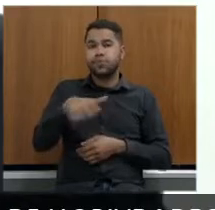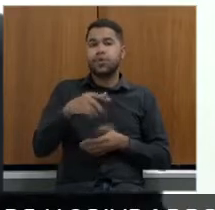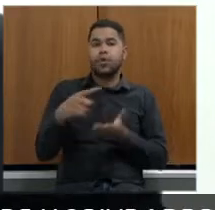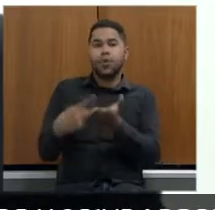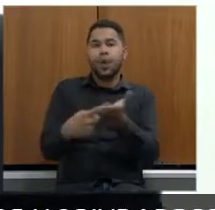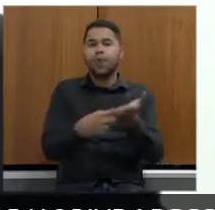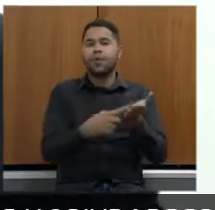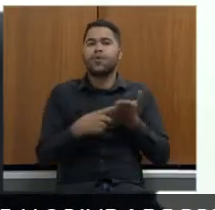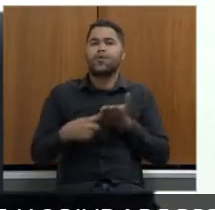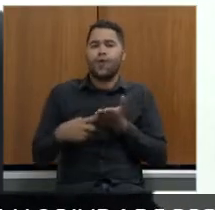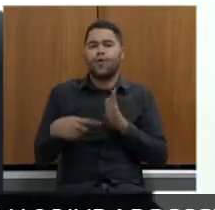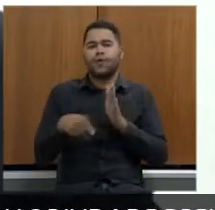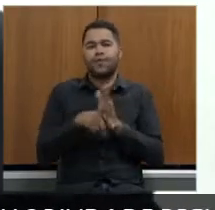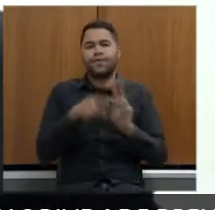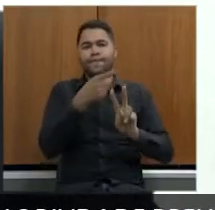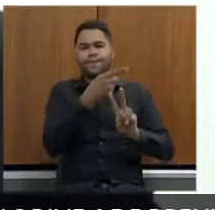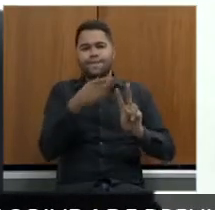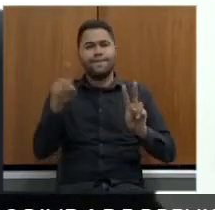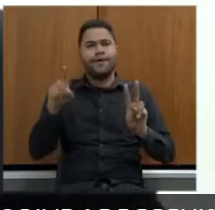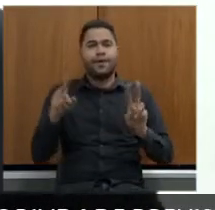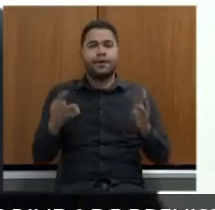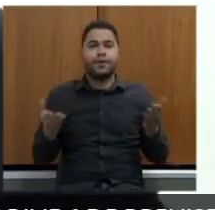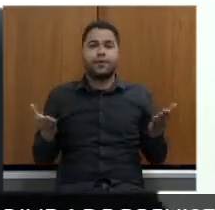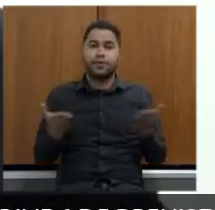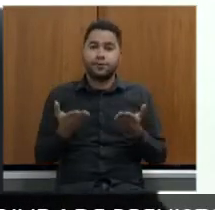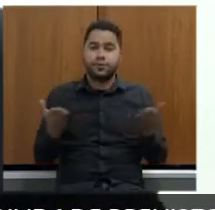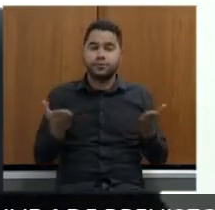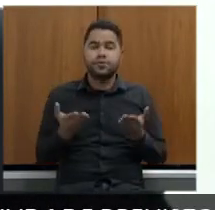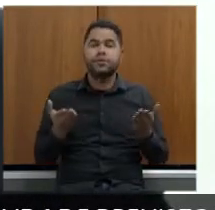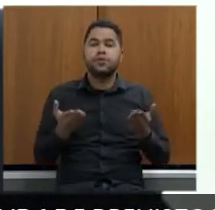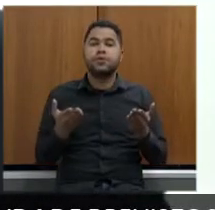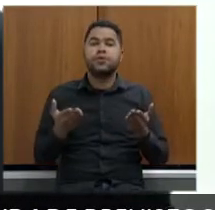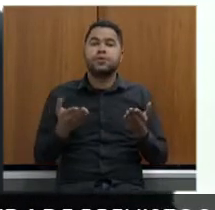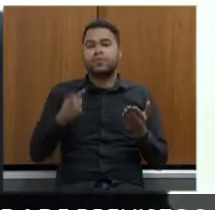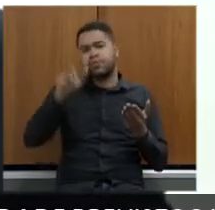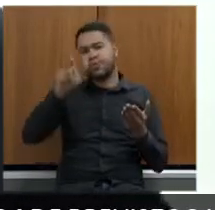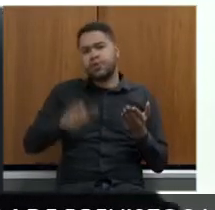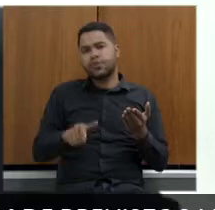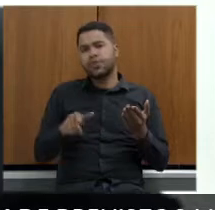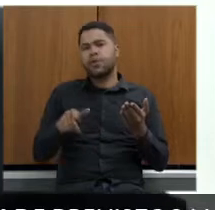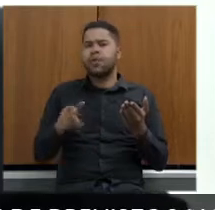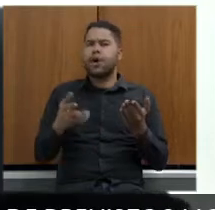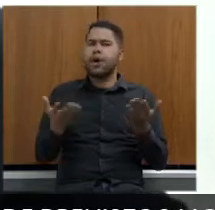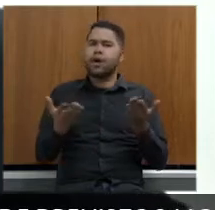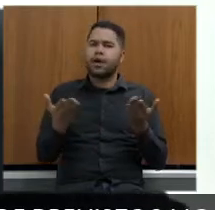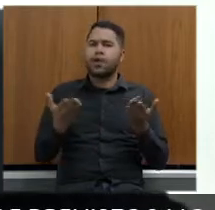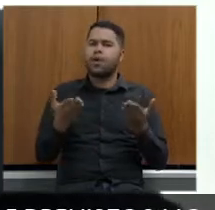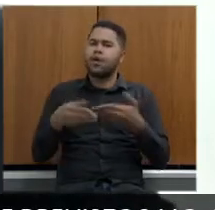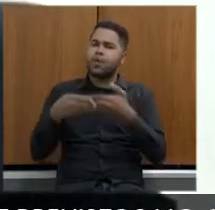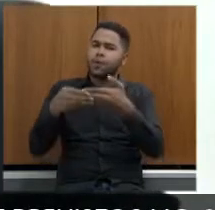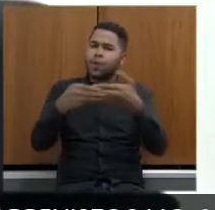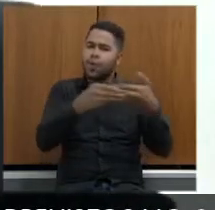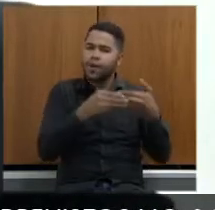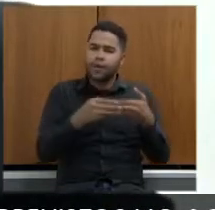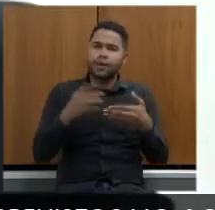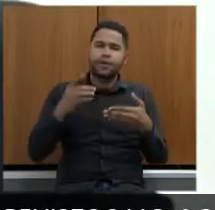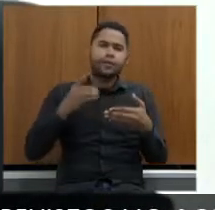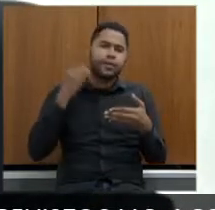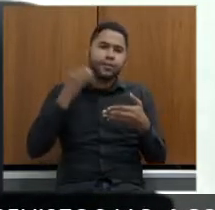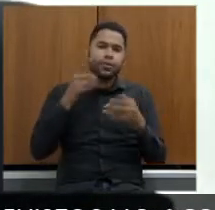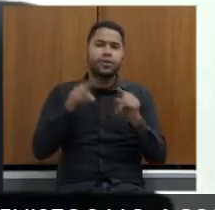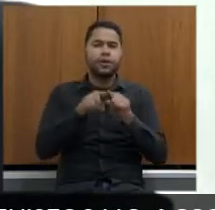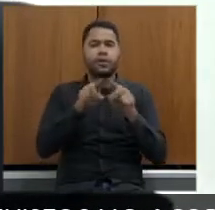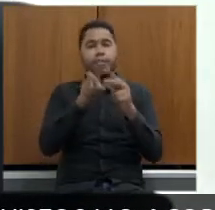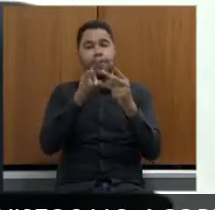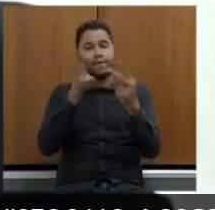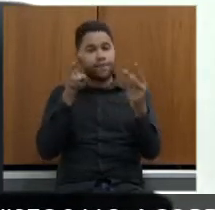da Vale quero que abraçar na sua pessoa todos os deputados presentes de meio virtual e da mesma